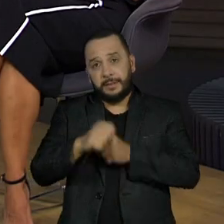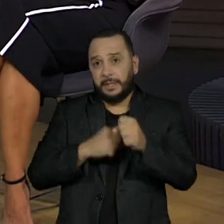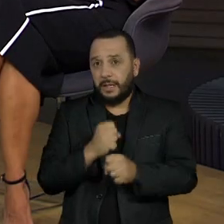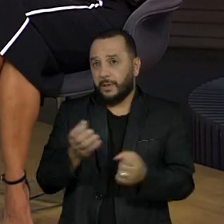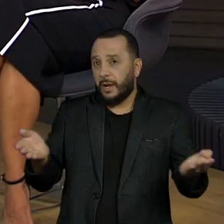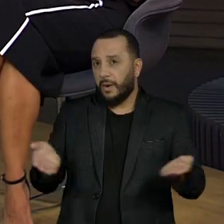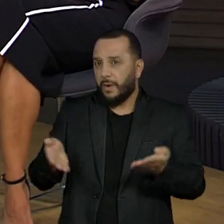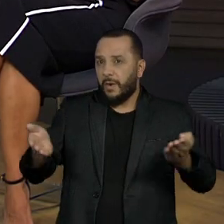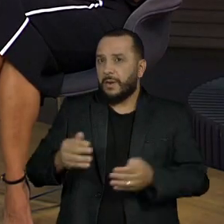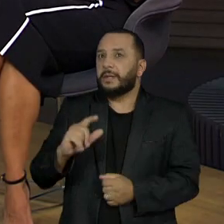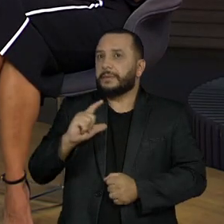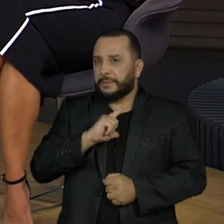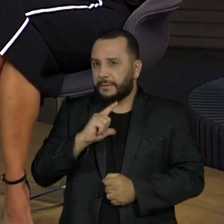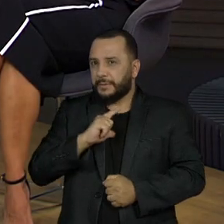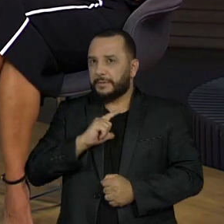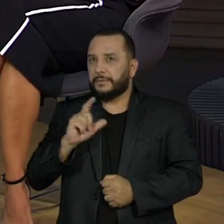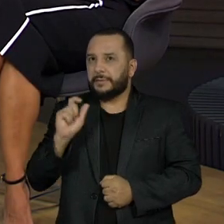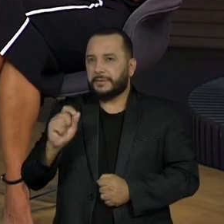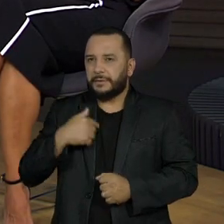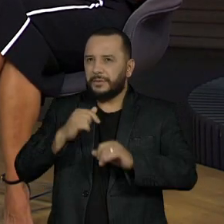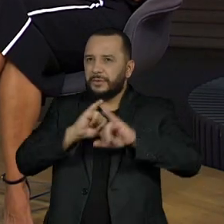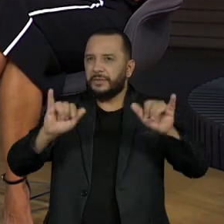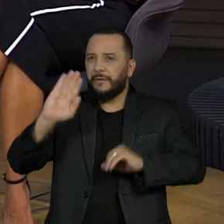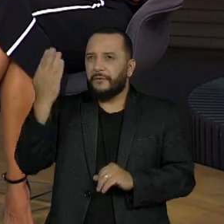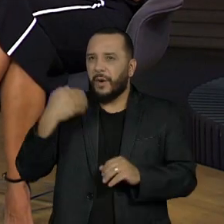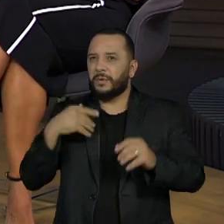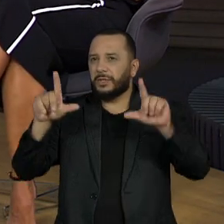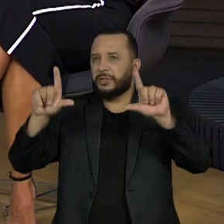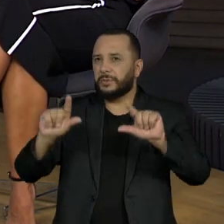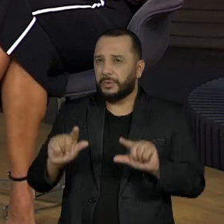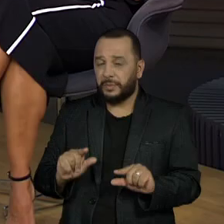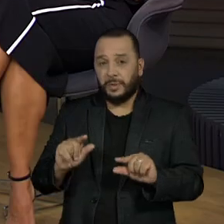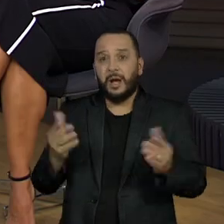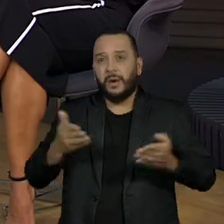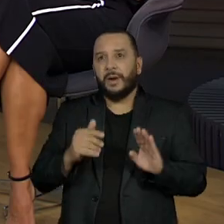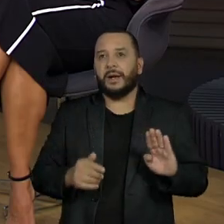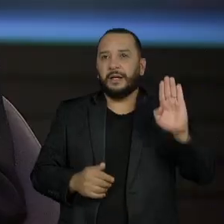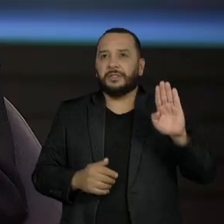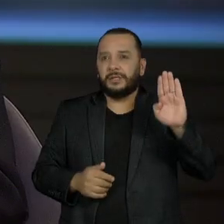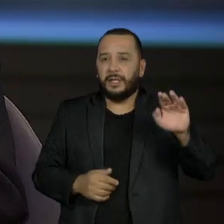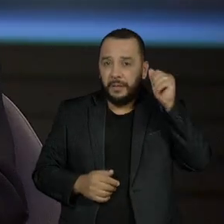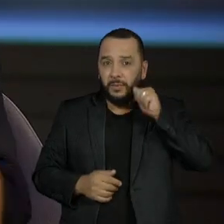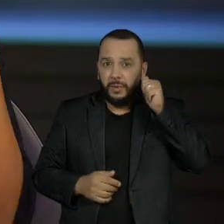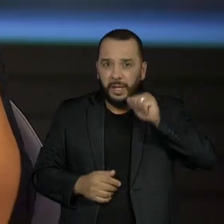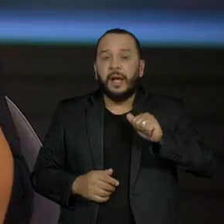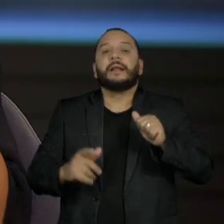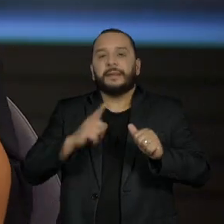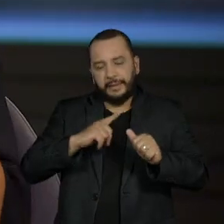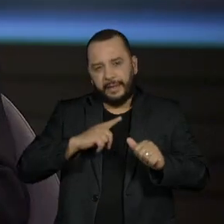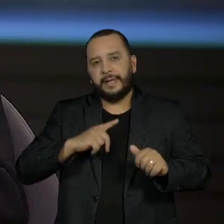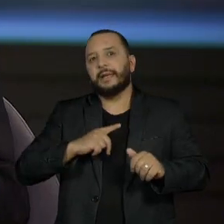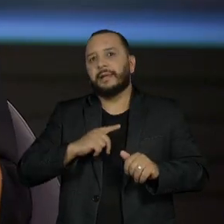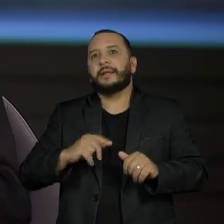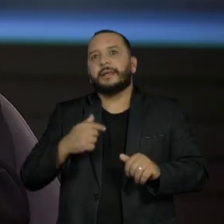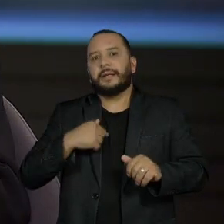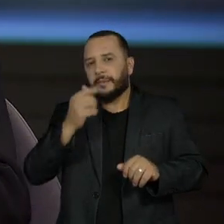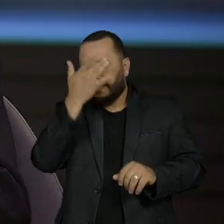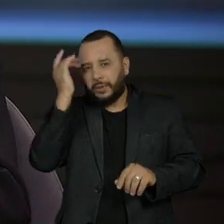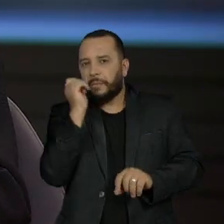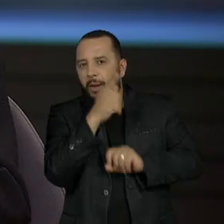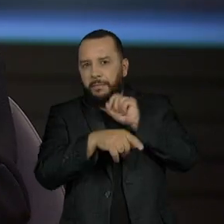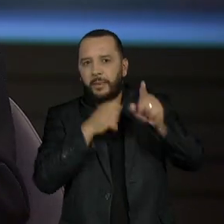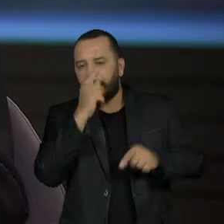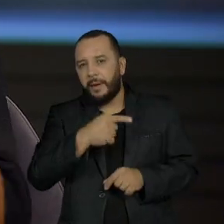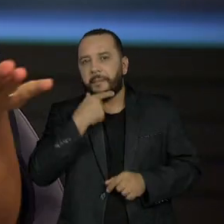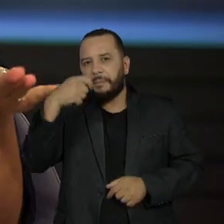ter tido uma dose menor de fake news, quando a candidata é mulher, não tem jeito. Aí ela é sempre alvo de misoginia,